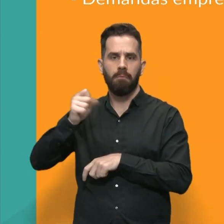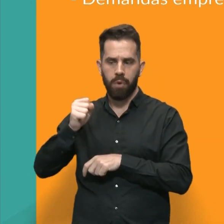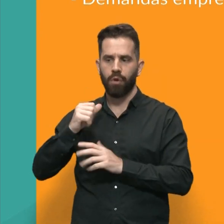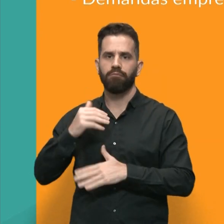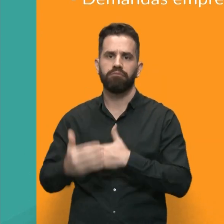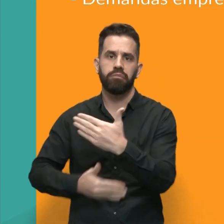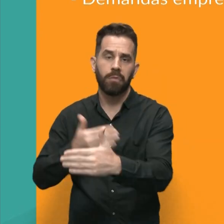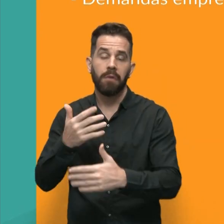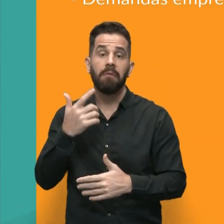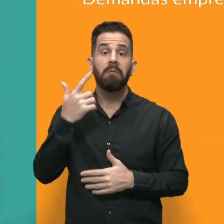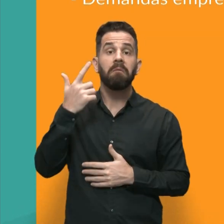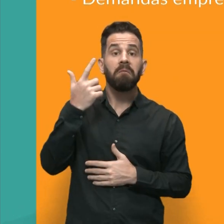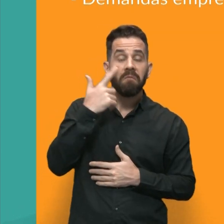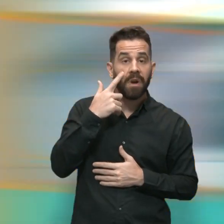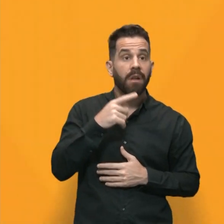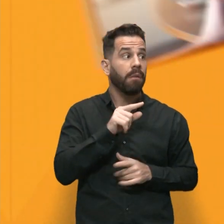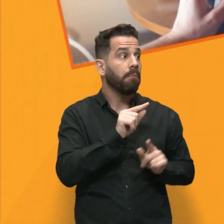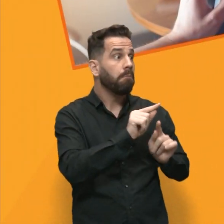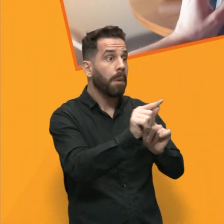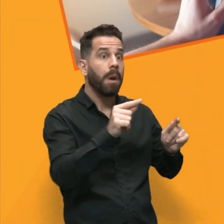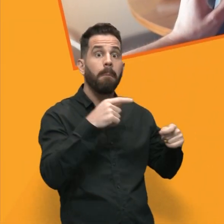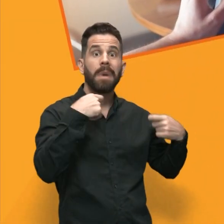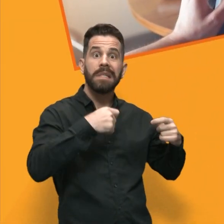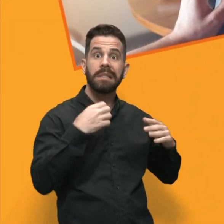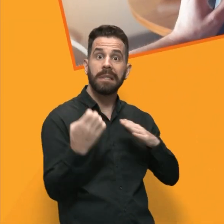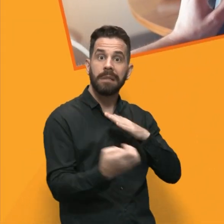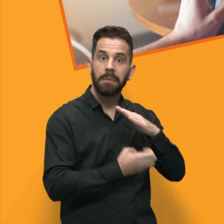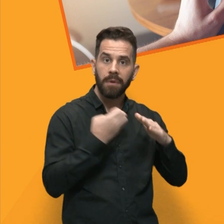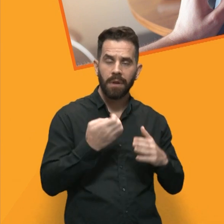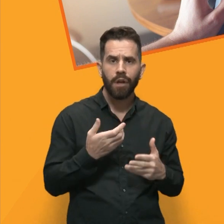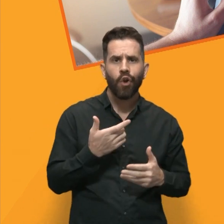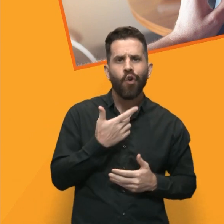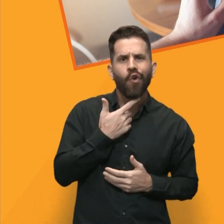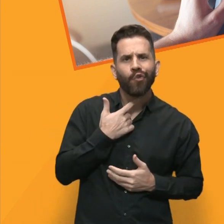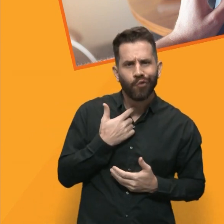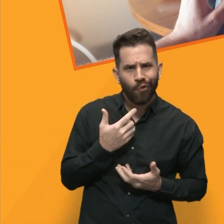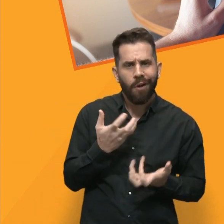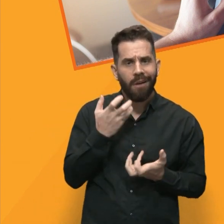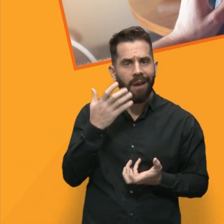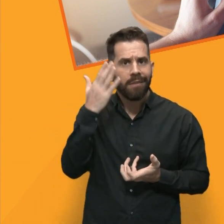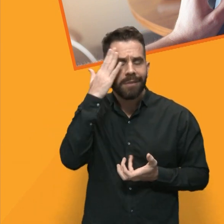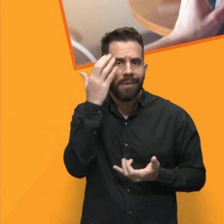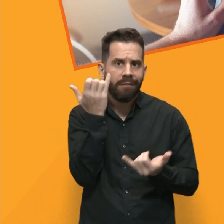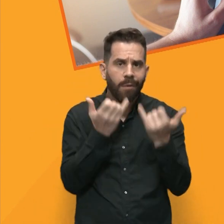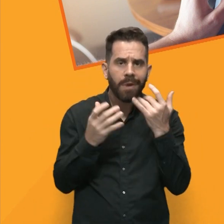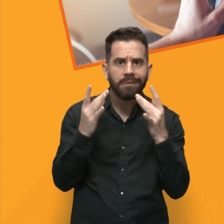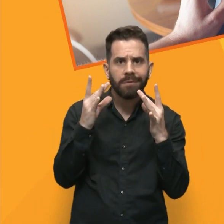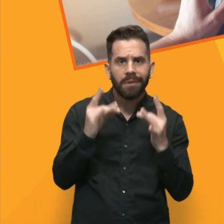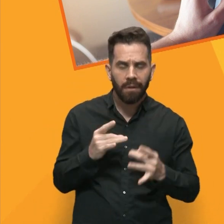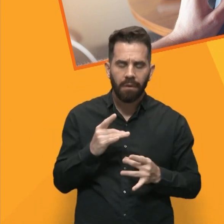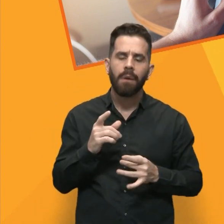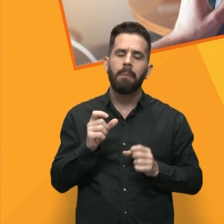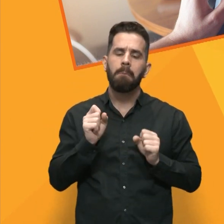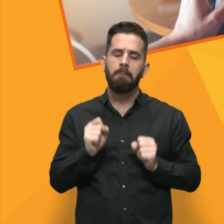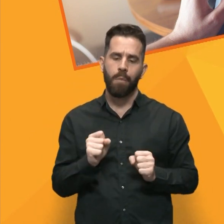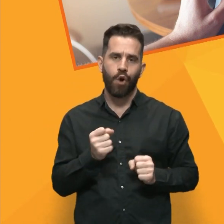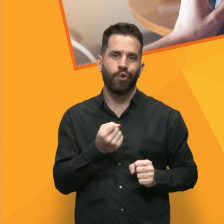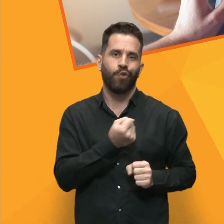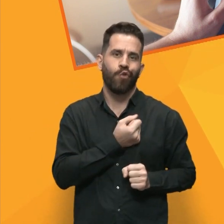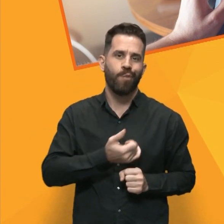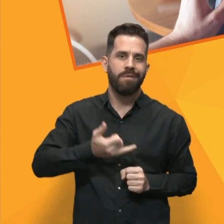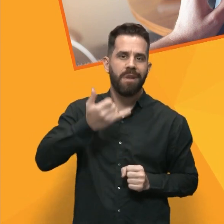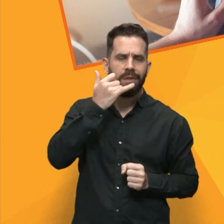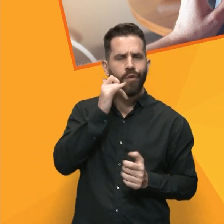acordo com demandas empresariais. Gostou da iniciativa e quer saber mais? Entre em contato pelo telefone 62